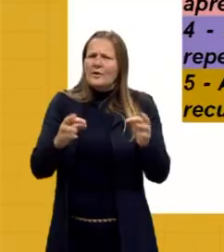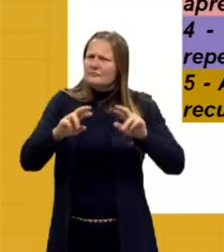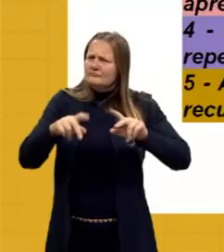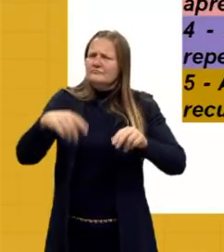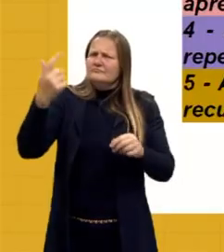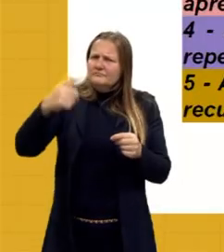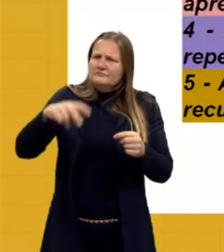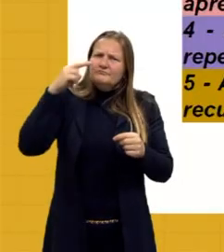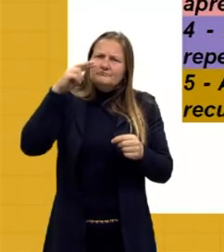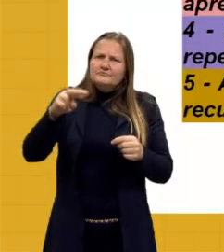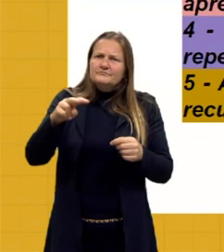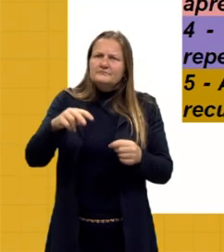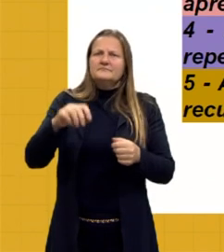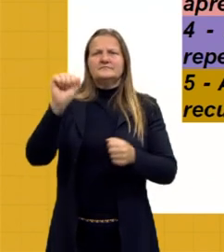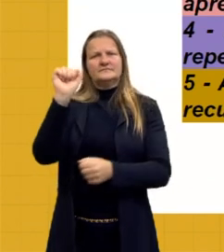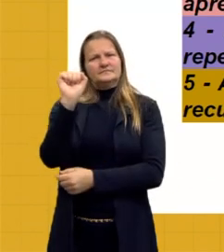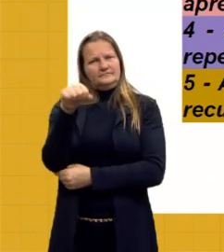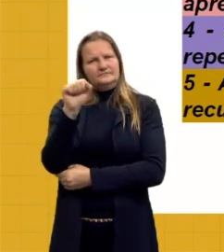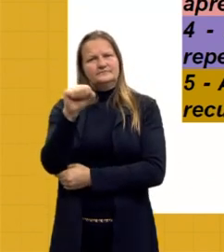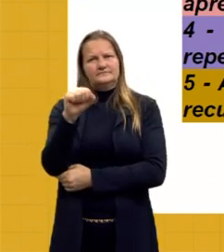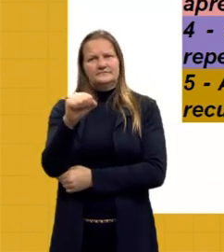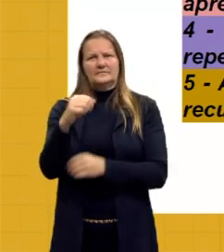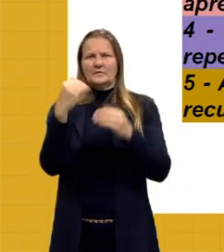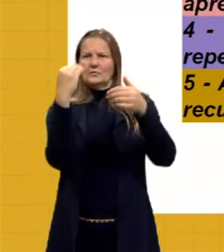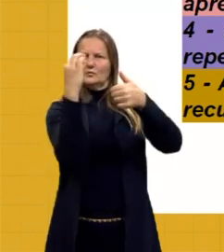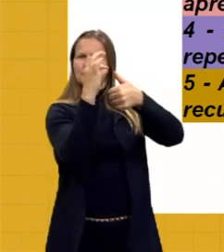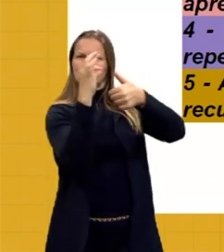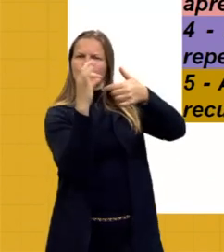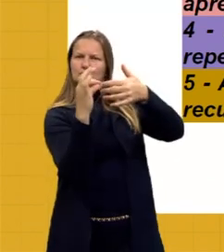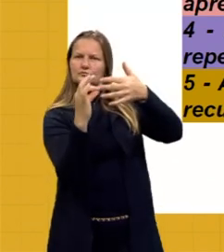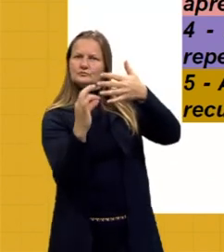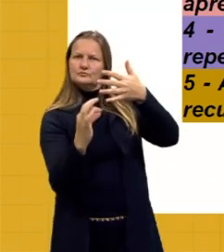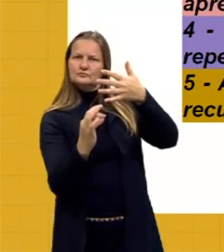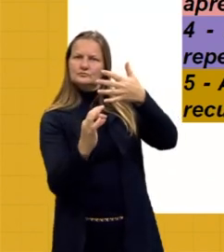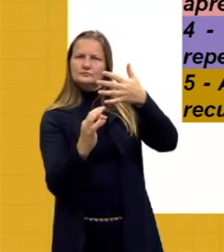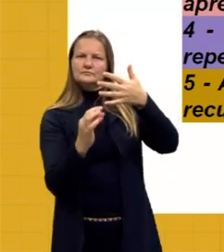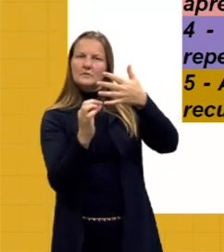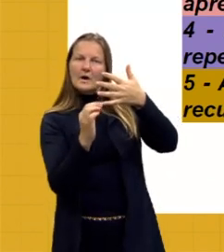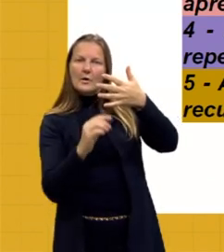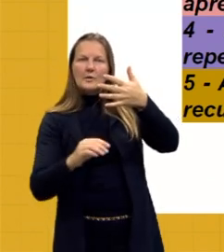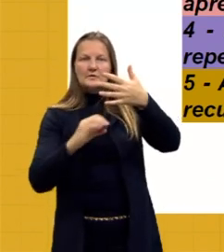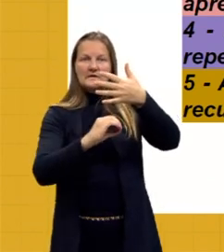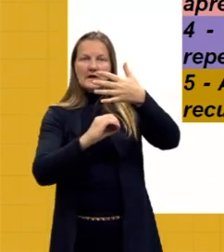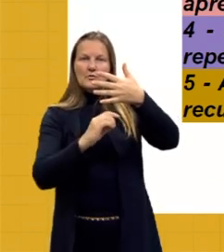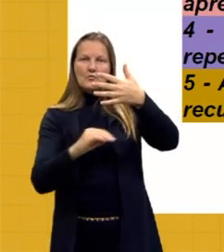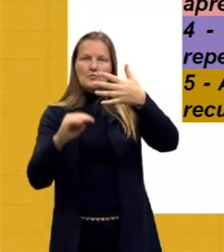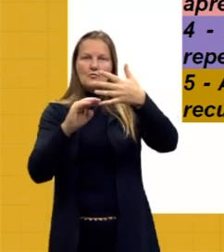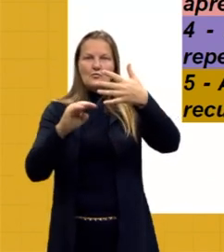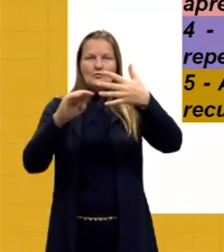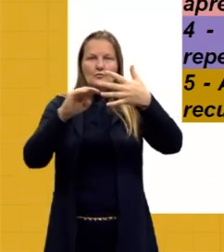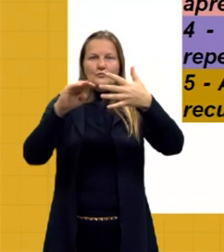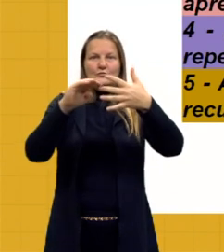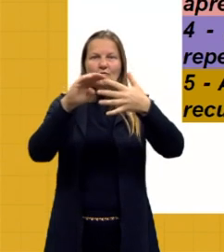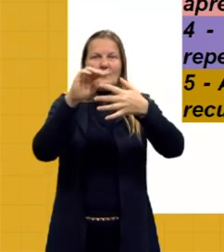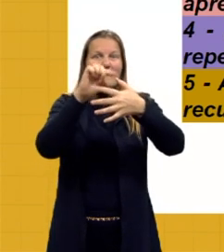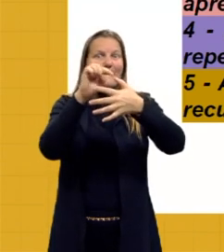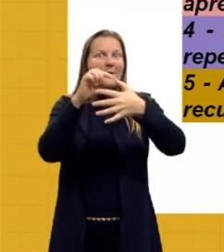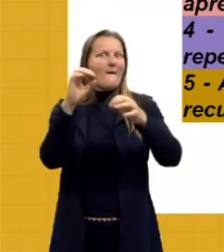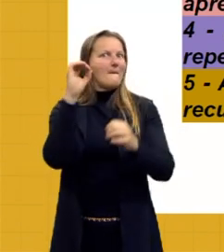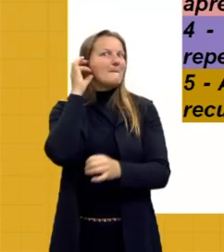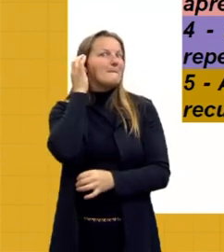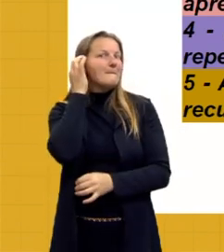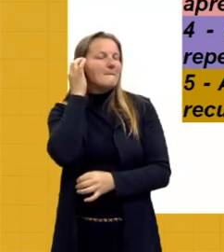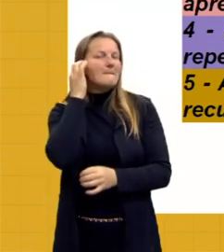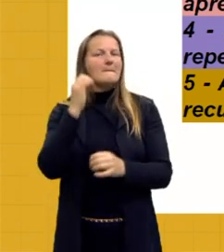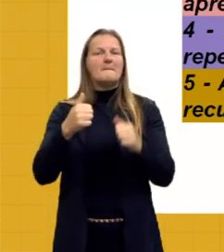ver de novo? Isso sempre vai acontecer. Porque a nossa língua, ela funciona com essa compreensão dos detalhes.